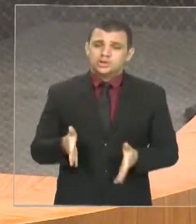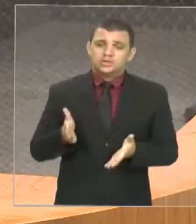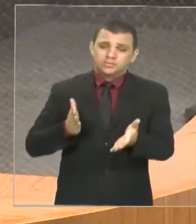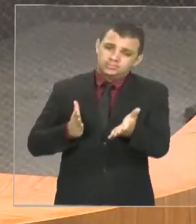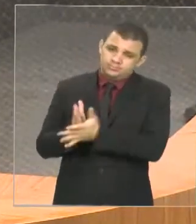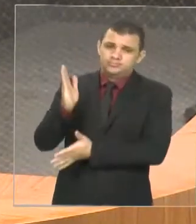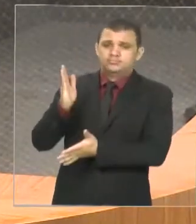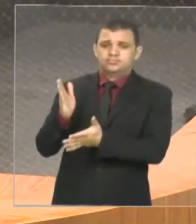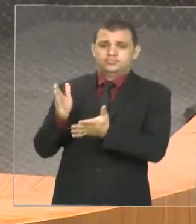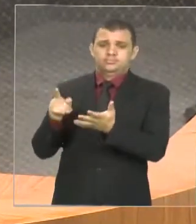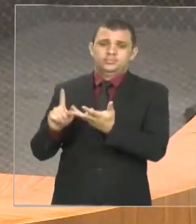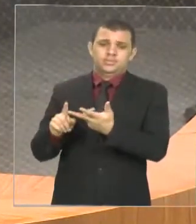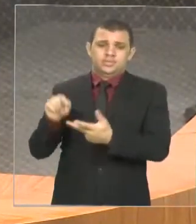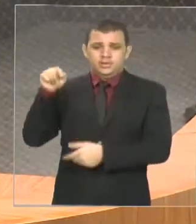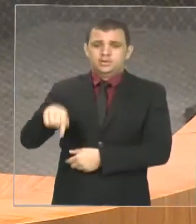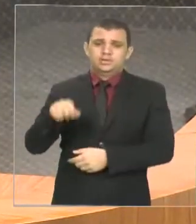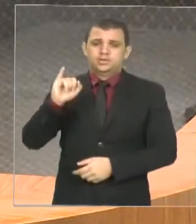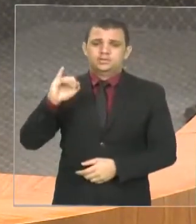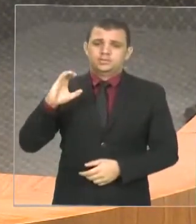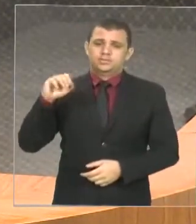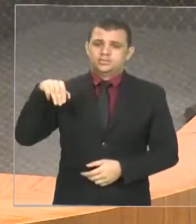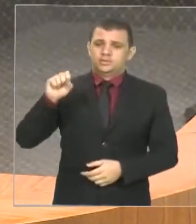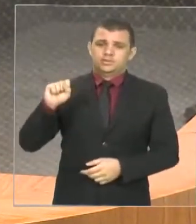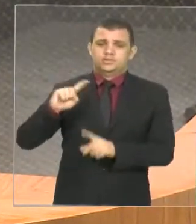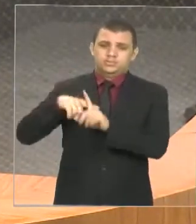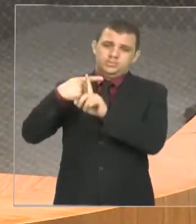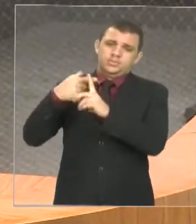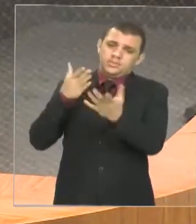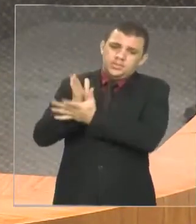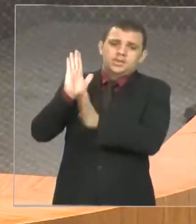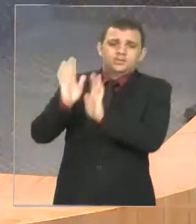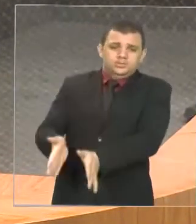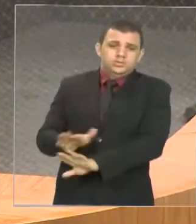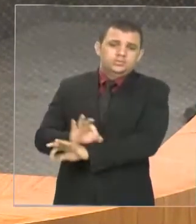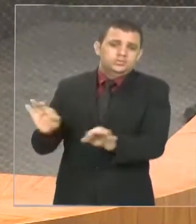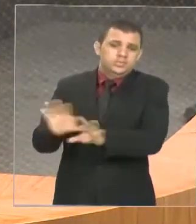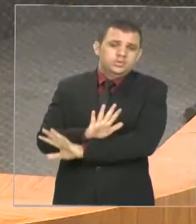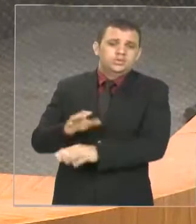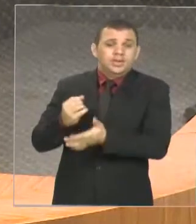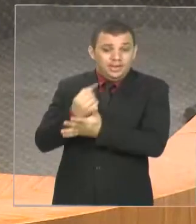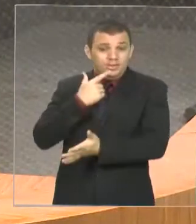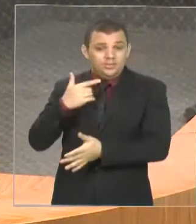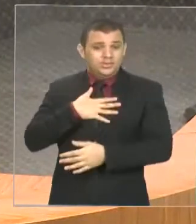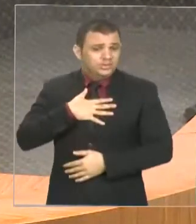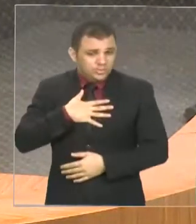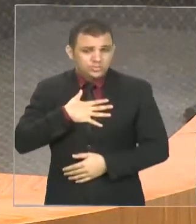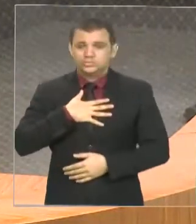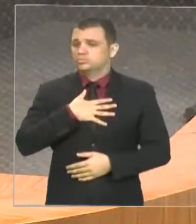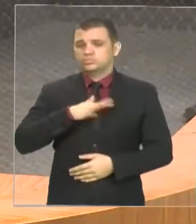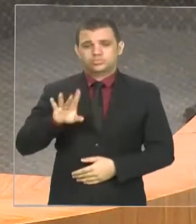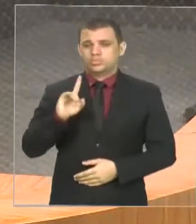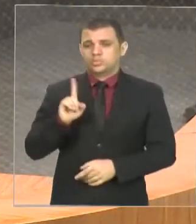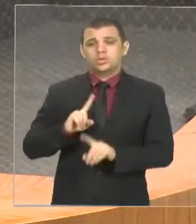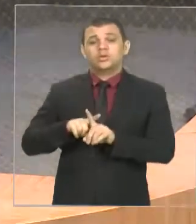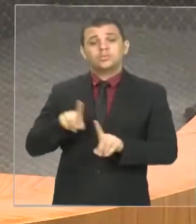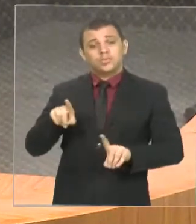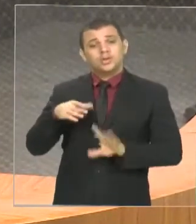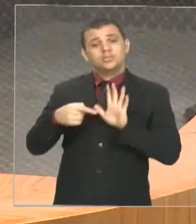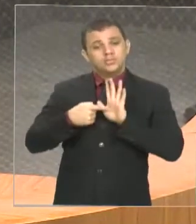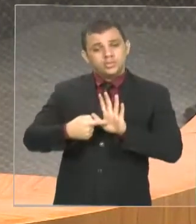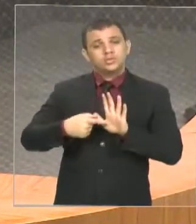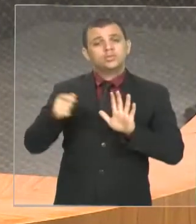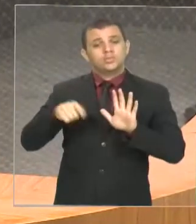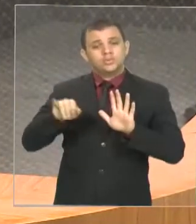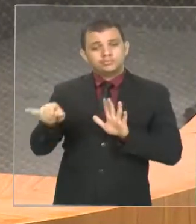queria aplicar, mas é necessário. E aqui eu estou dizendo a vocês, onde foram utilizados esses recursos, onde foram utilizados e onde